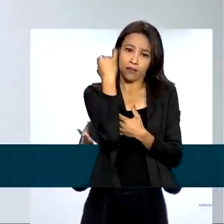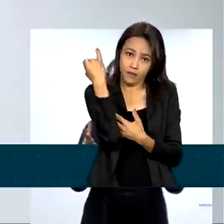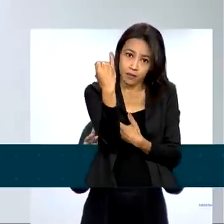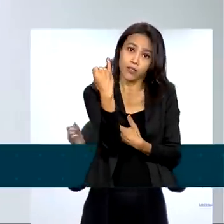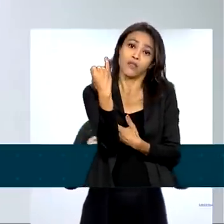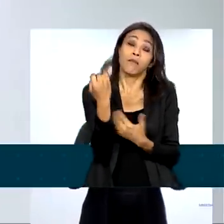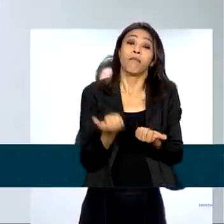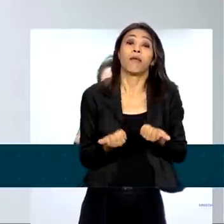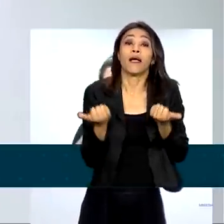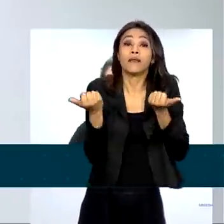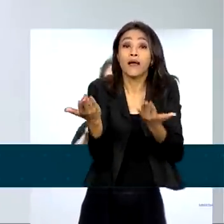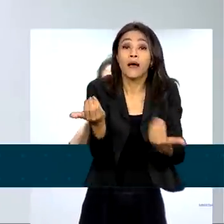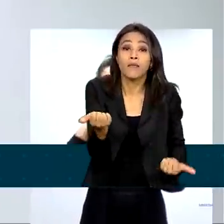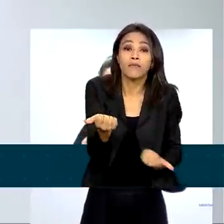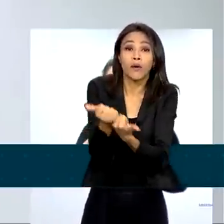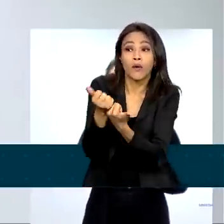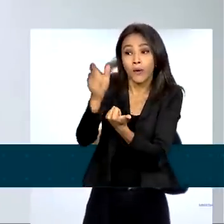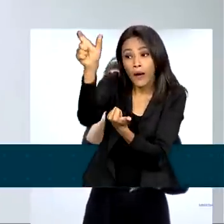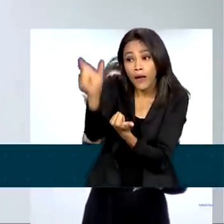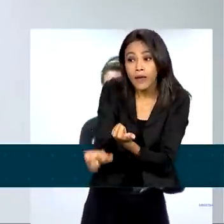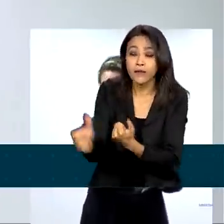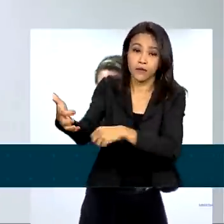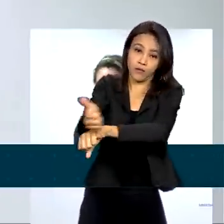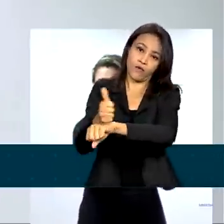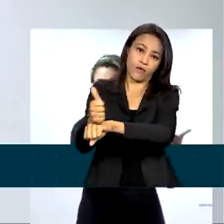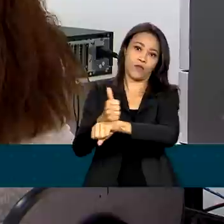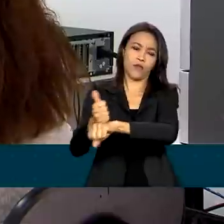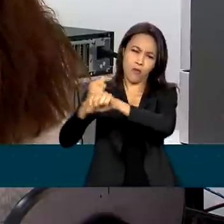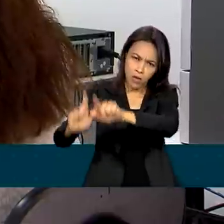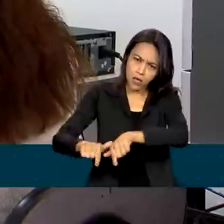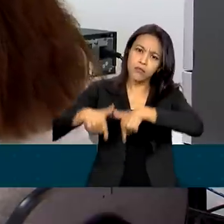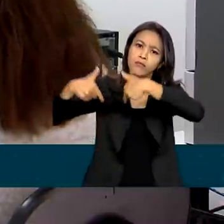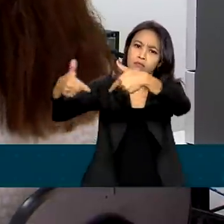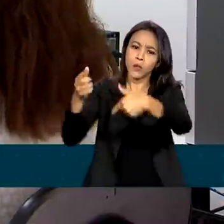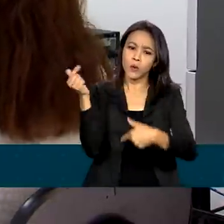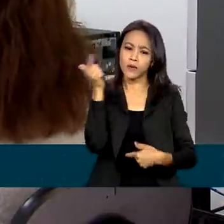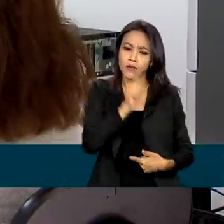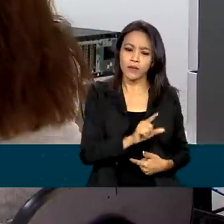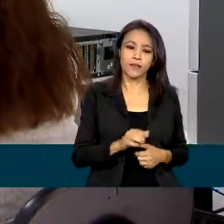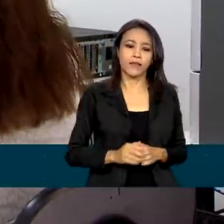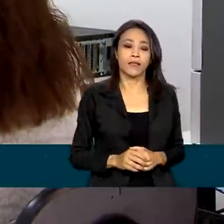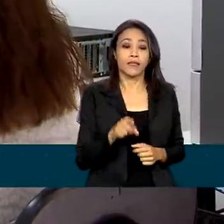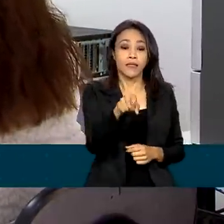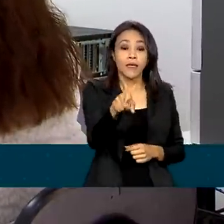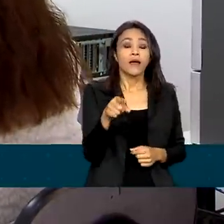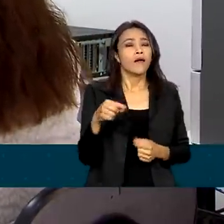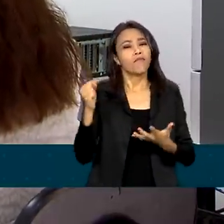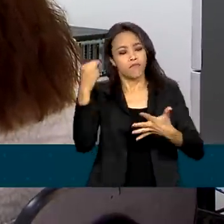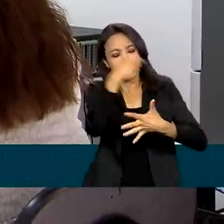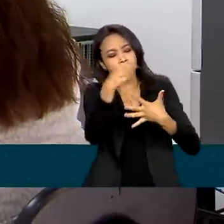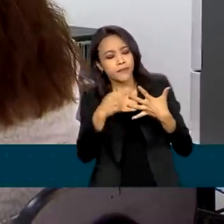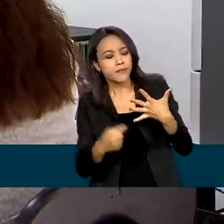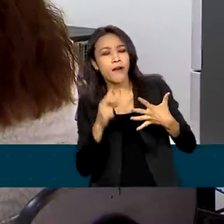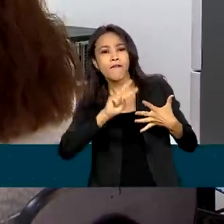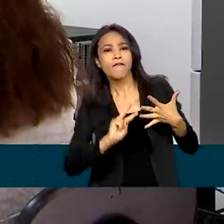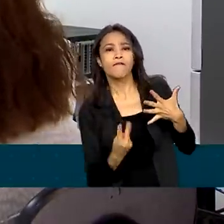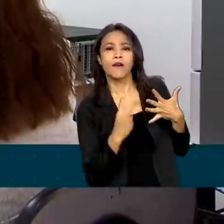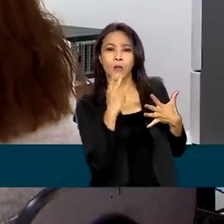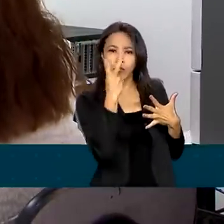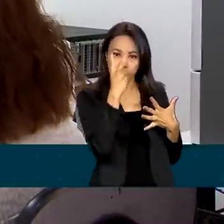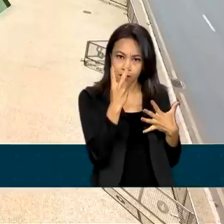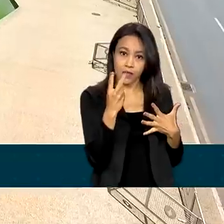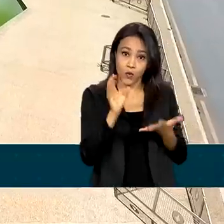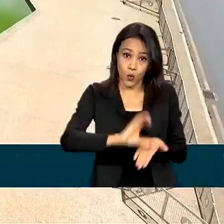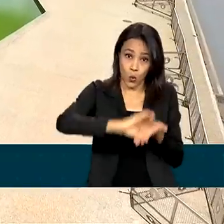condição para que esse conselheiro tutelar possa atuar. Entre as medidas para a valorização dos conselheiros e dos